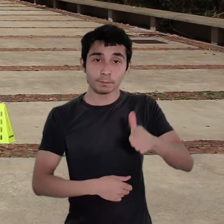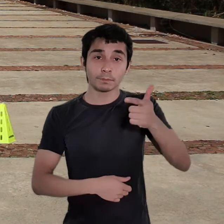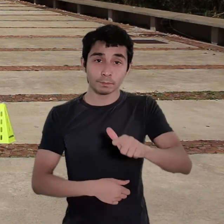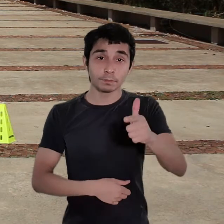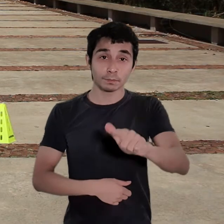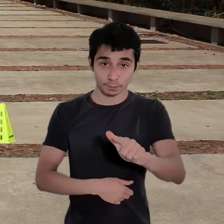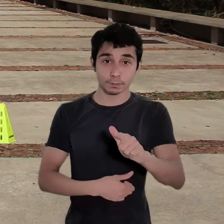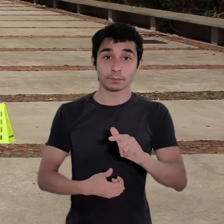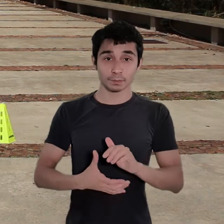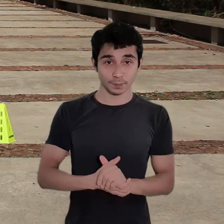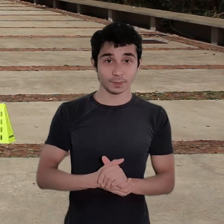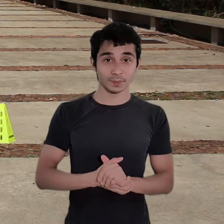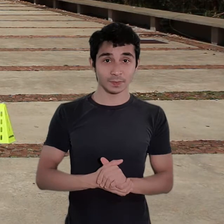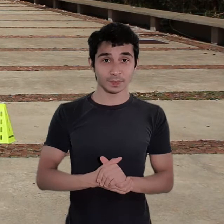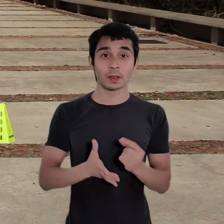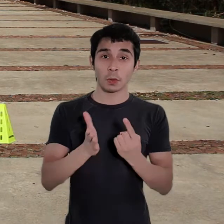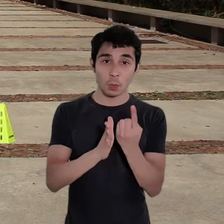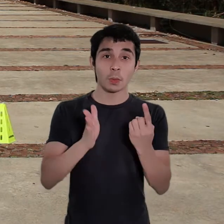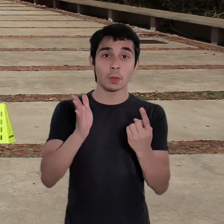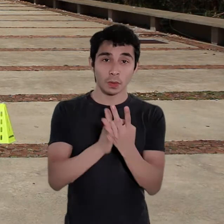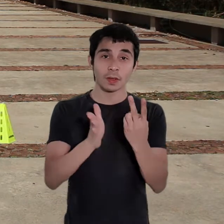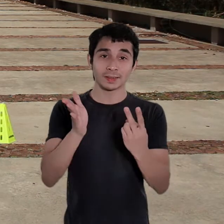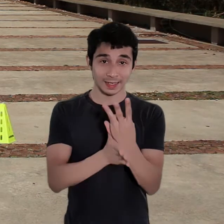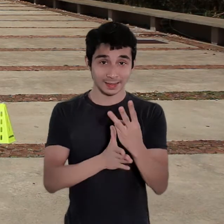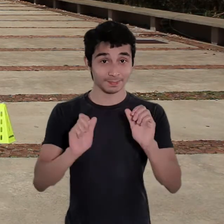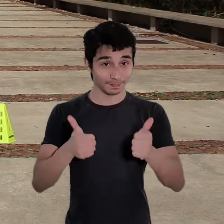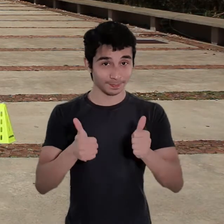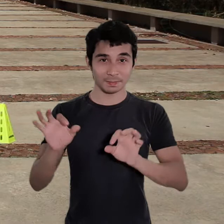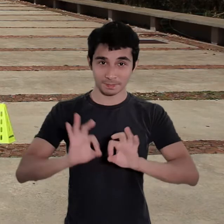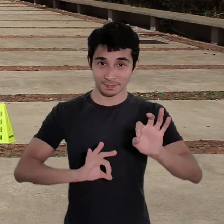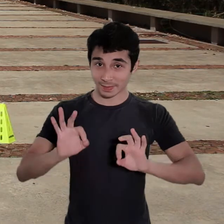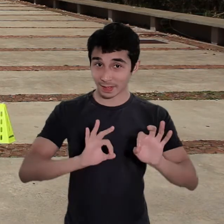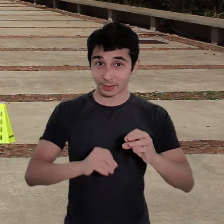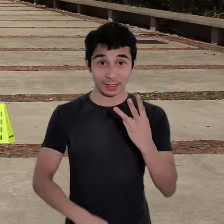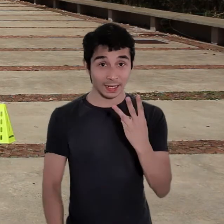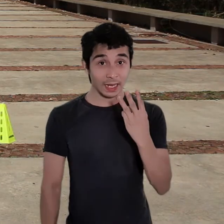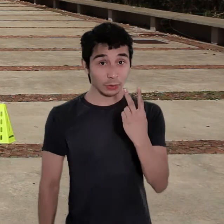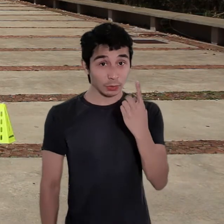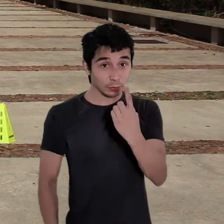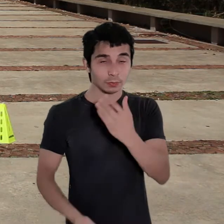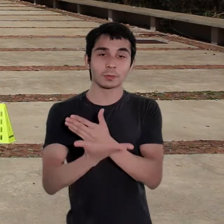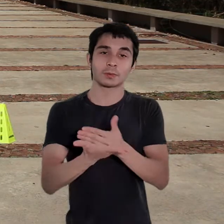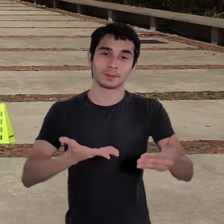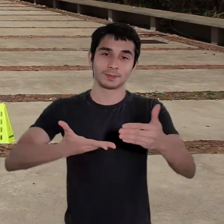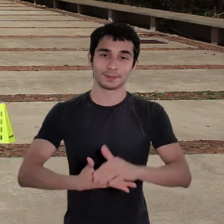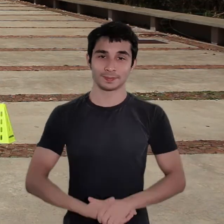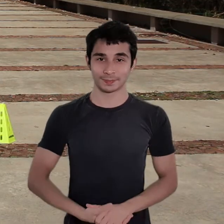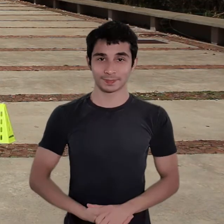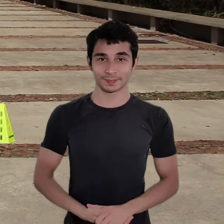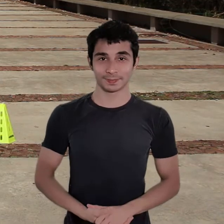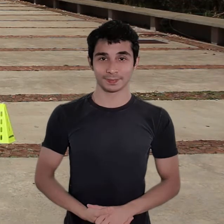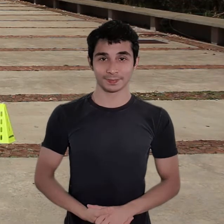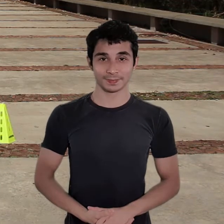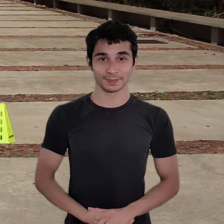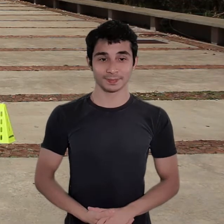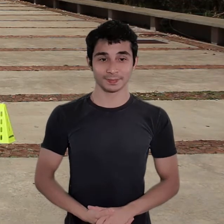lado, tocou no outro cone, contamos 2. Assim, até chegar aos 10 e completar a série. Preparado? 3, 2, 1...